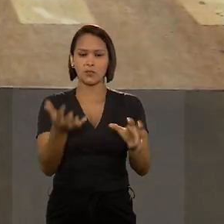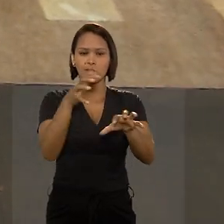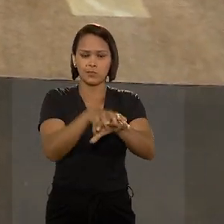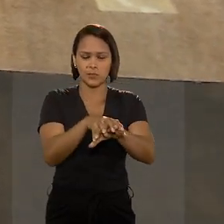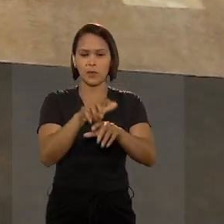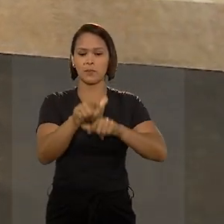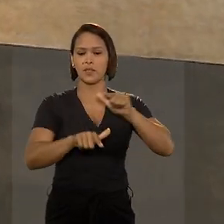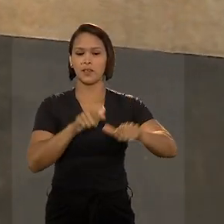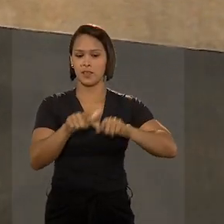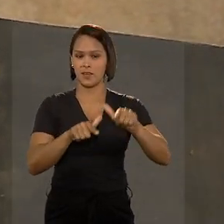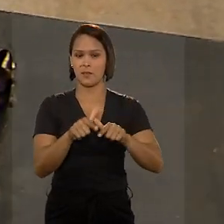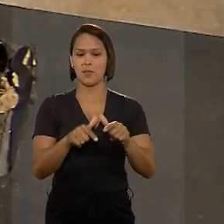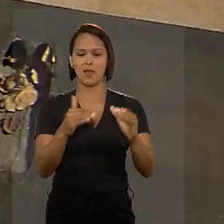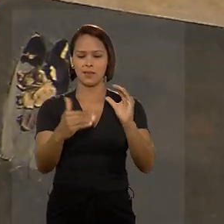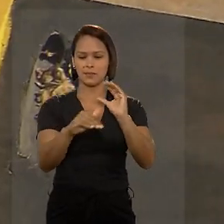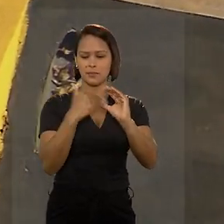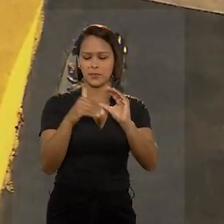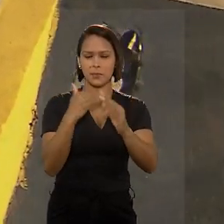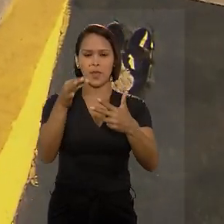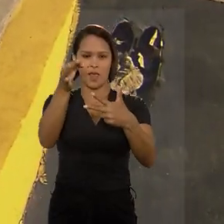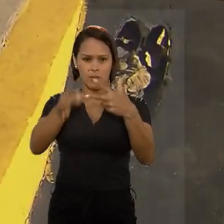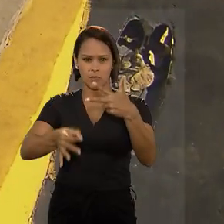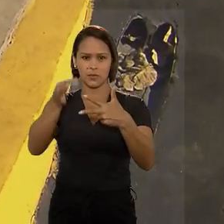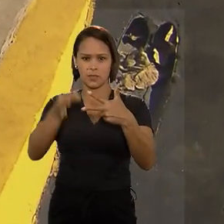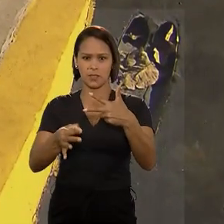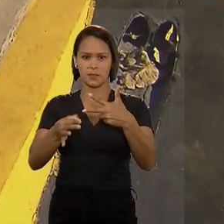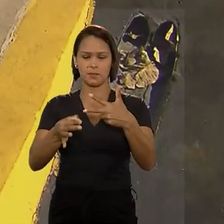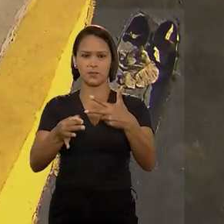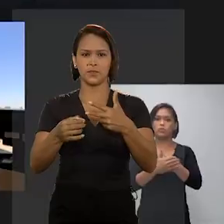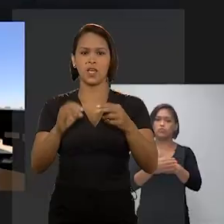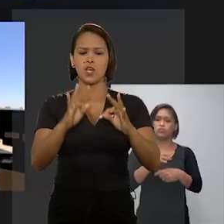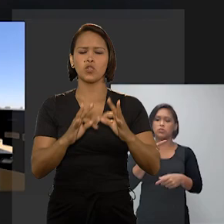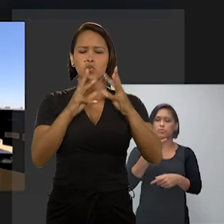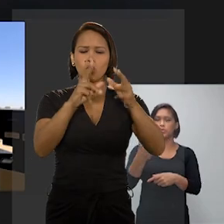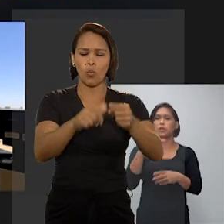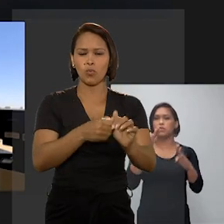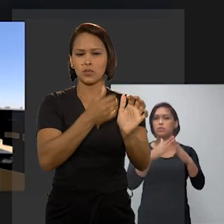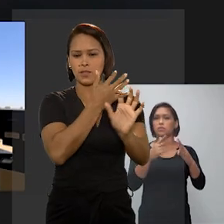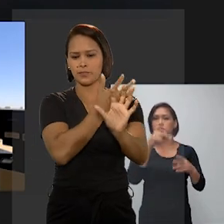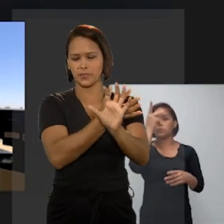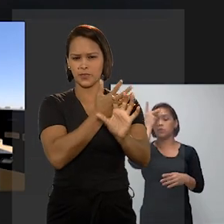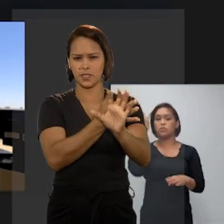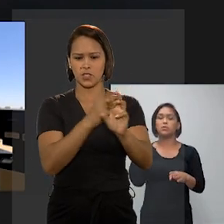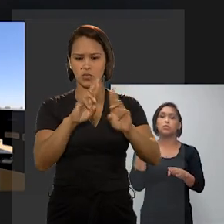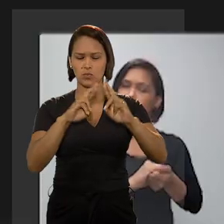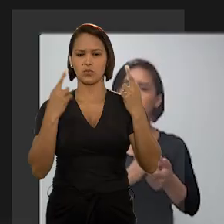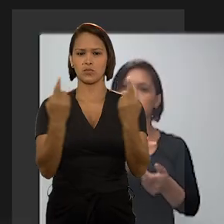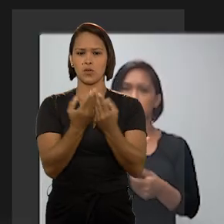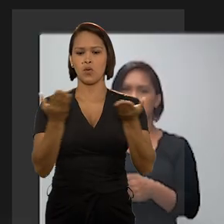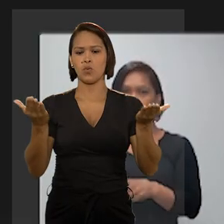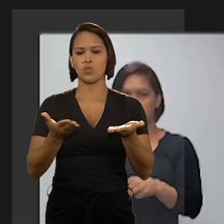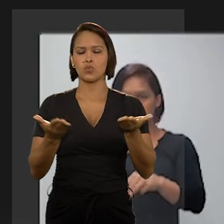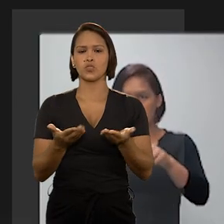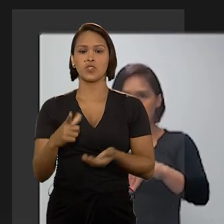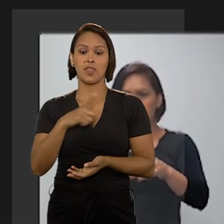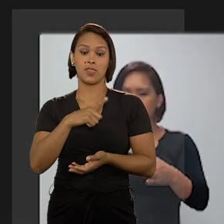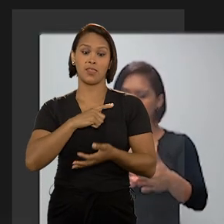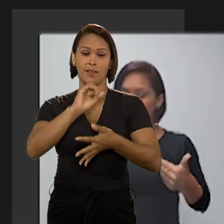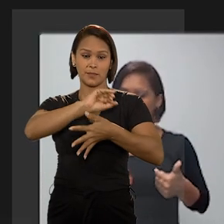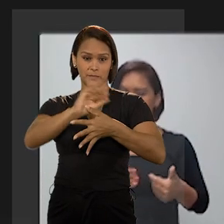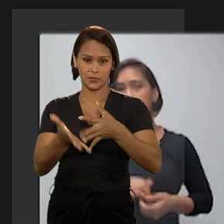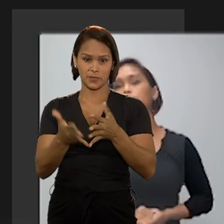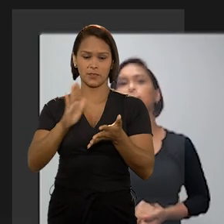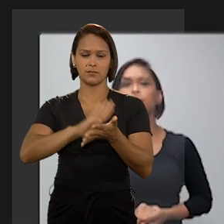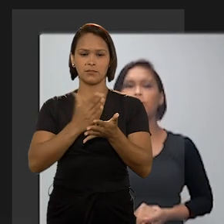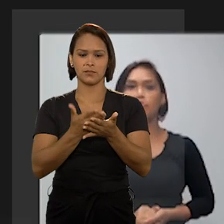inclusão para quem trabalha e para quem acessa ao Poder Judiciário. Todas as sessões por videoconferência hoje contam com a